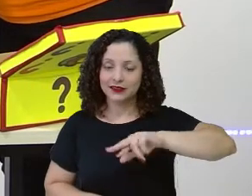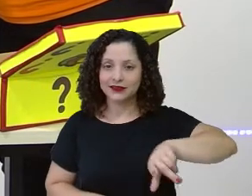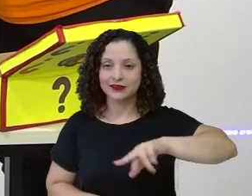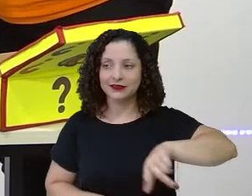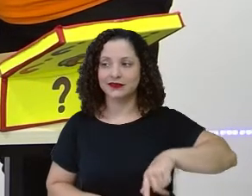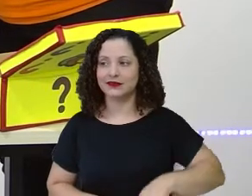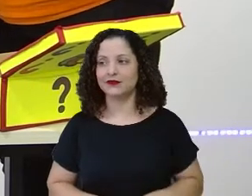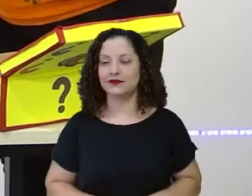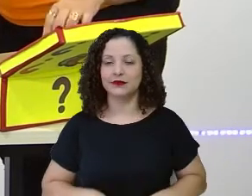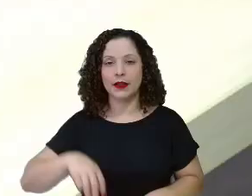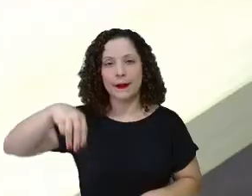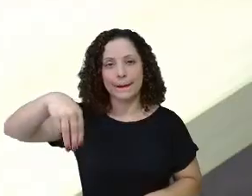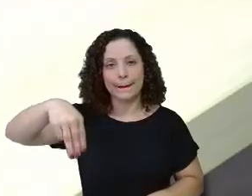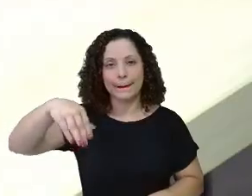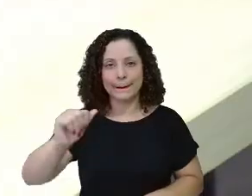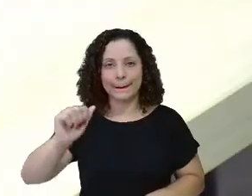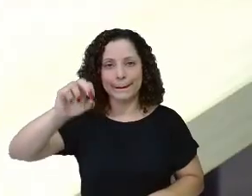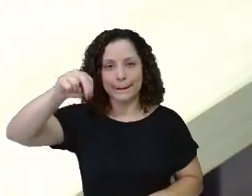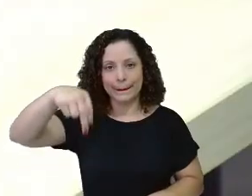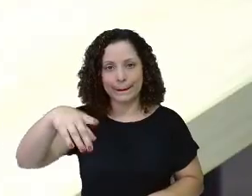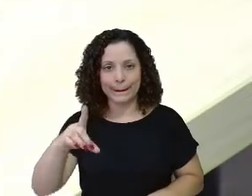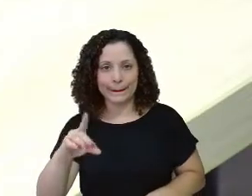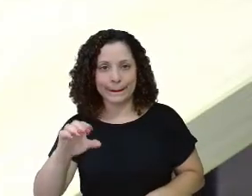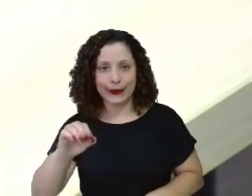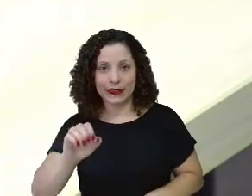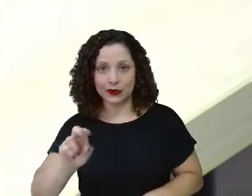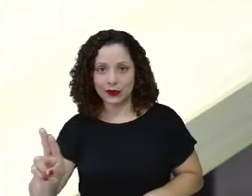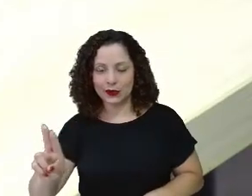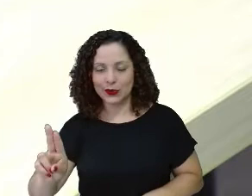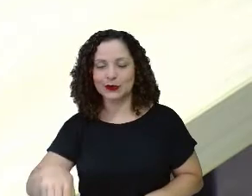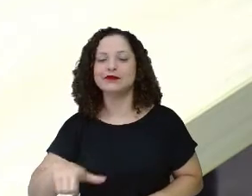Tem! Tem! Onde é que fica? Me mandou!